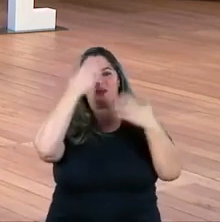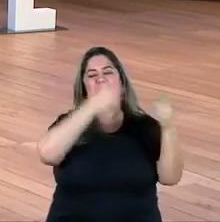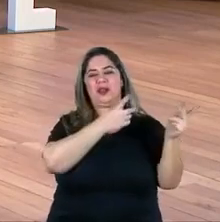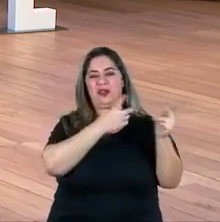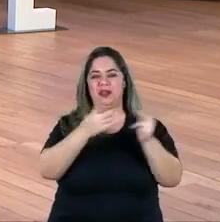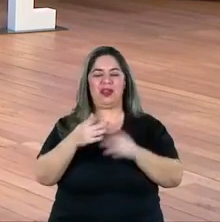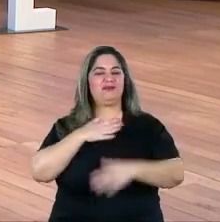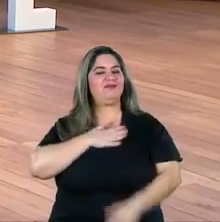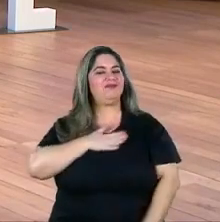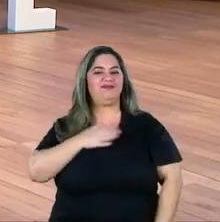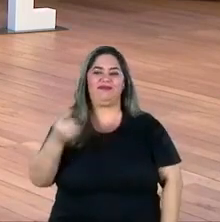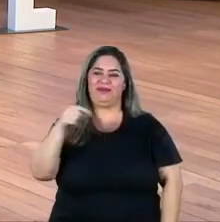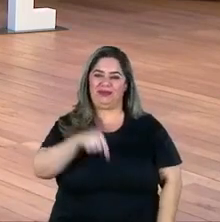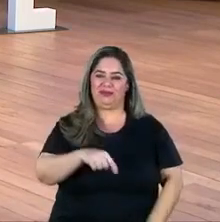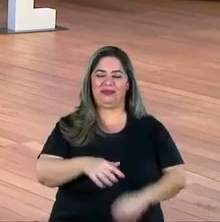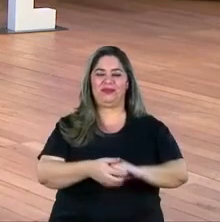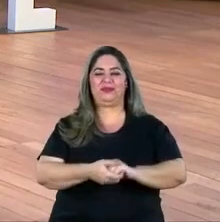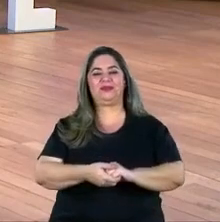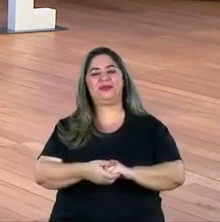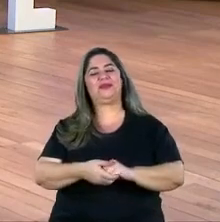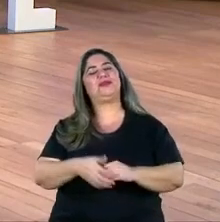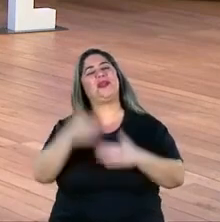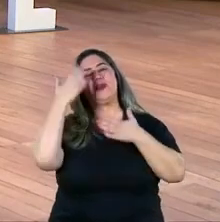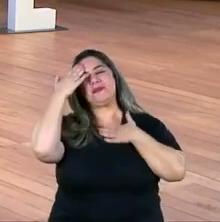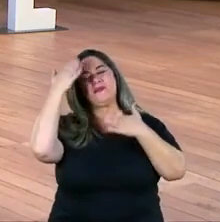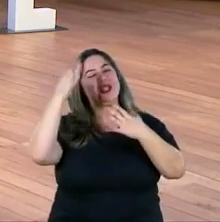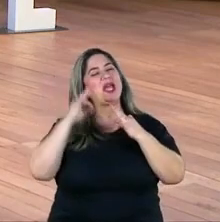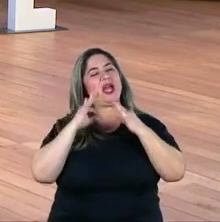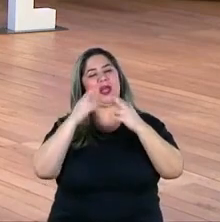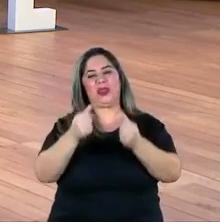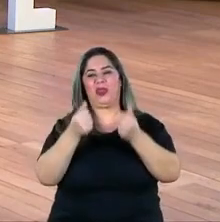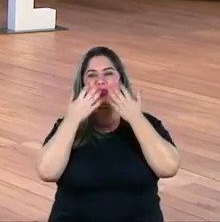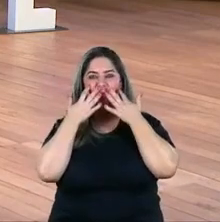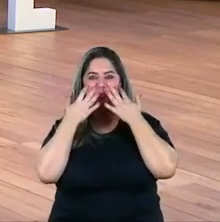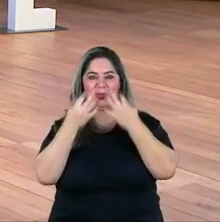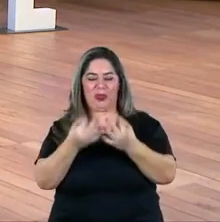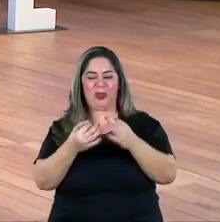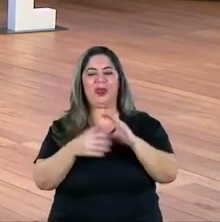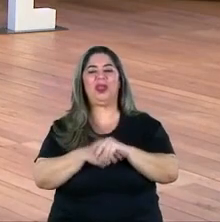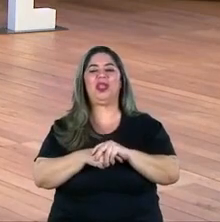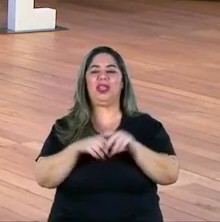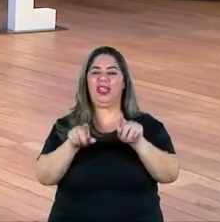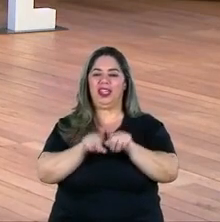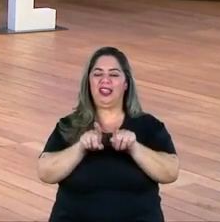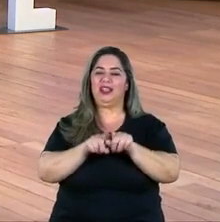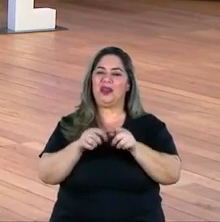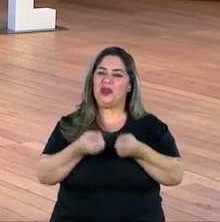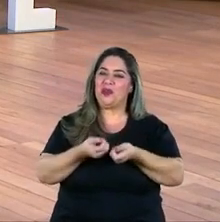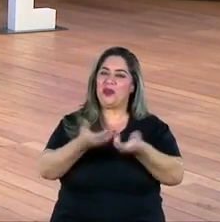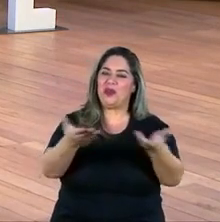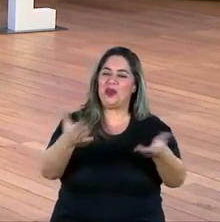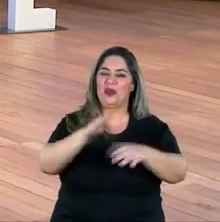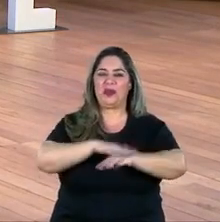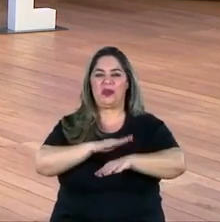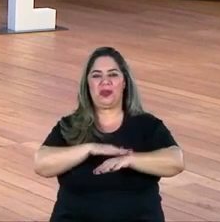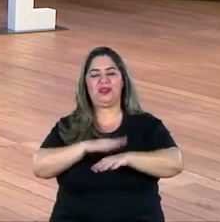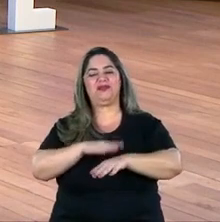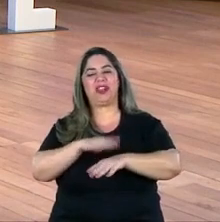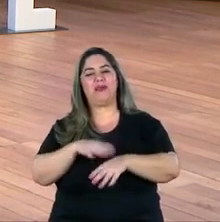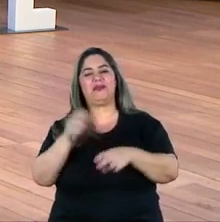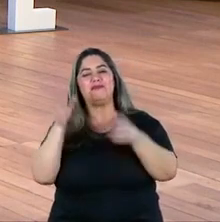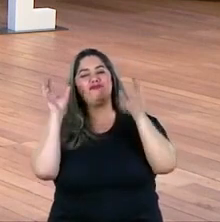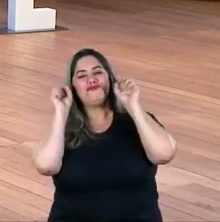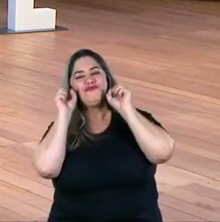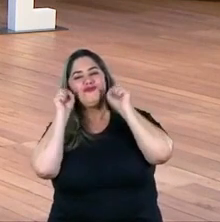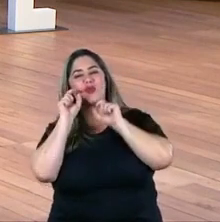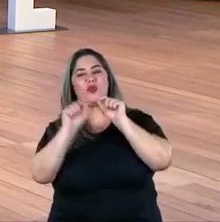mais uma vez foi um prazer estar aqui obrigado a todos pela atenção e pela disponibilidade do tempo de ouvir essas